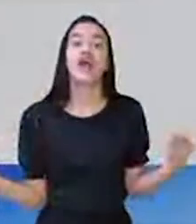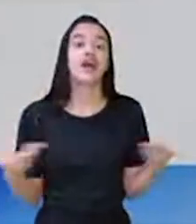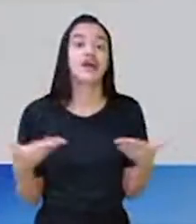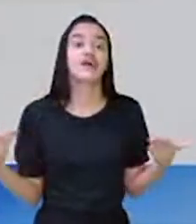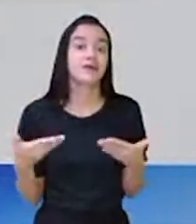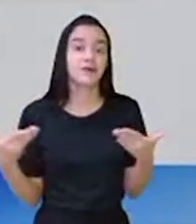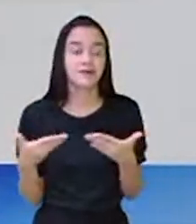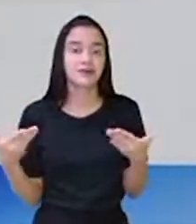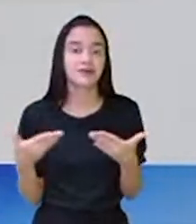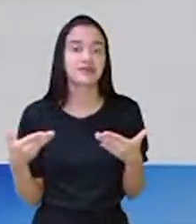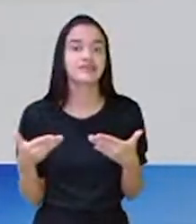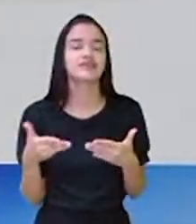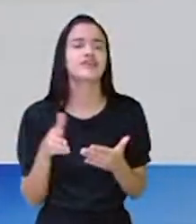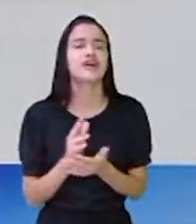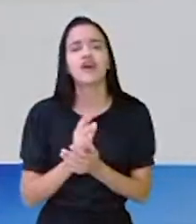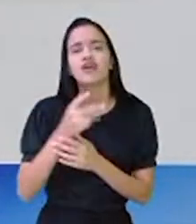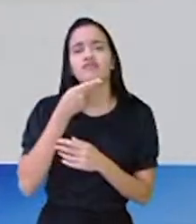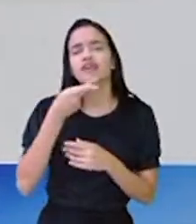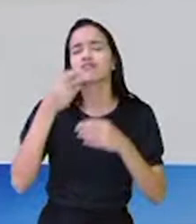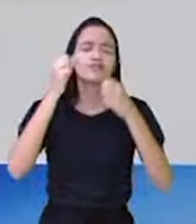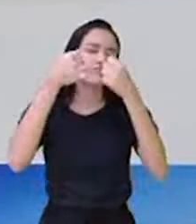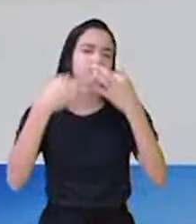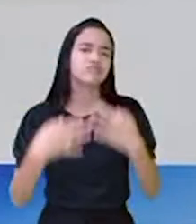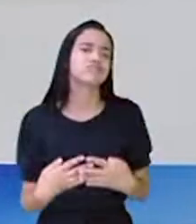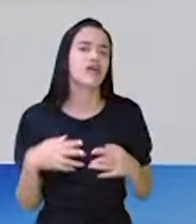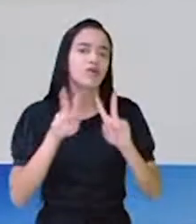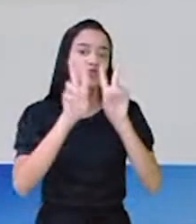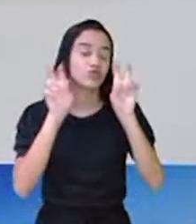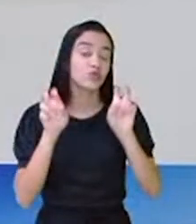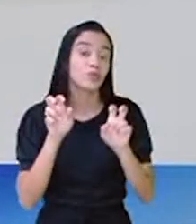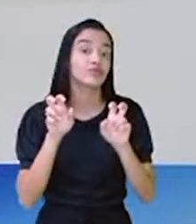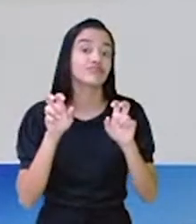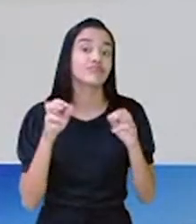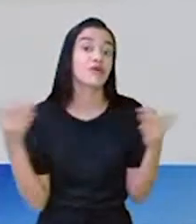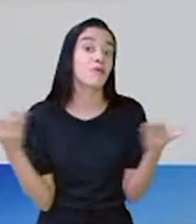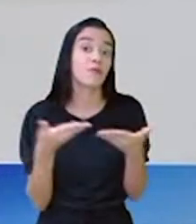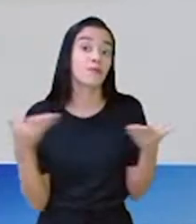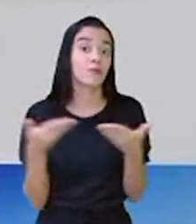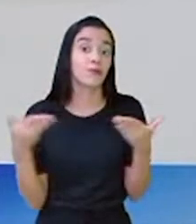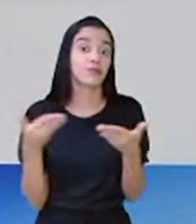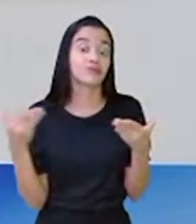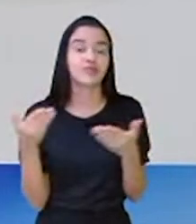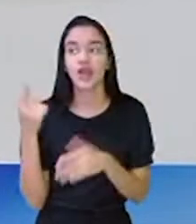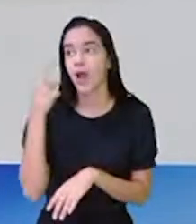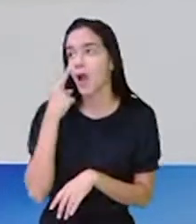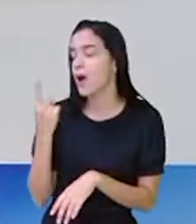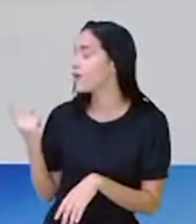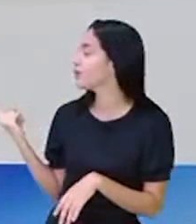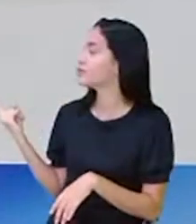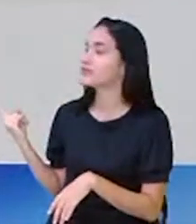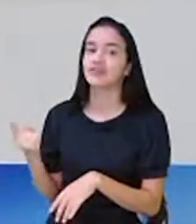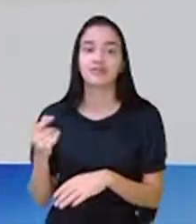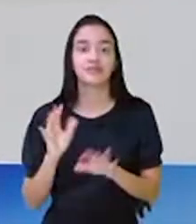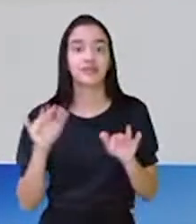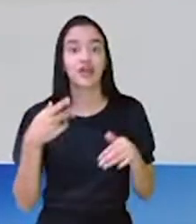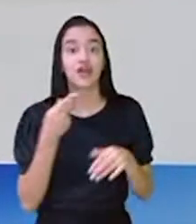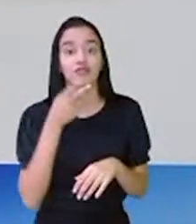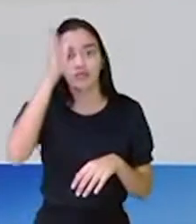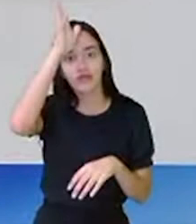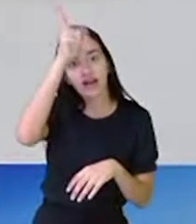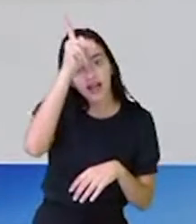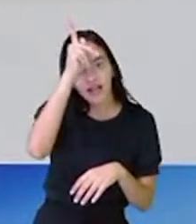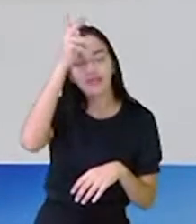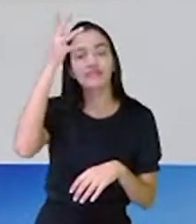agora a gente vai falar sobre o tema da nossa aula hoje. Olha só, Carijó falou para